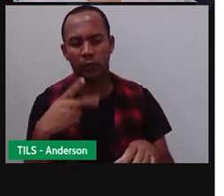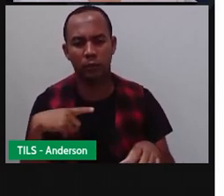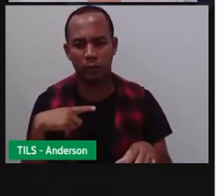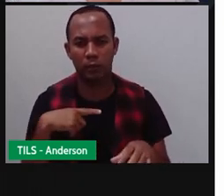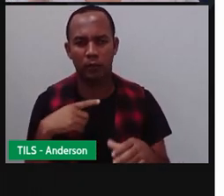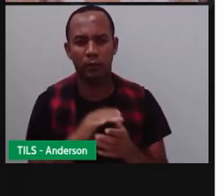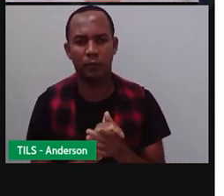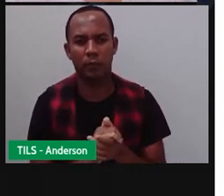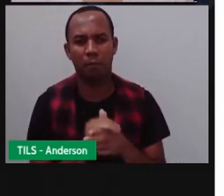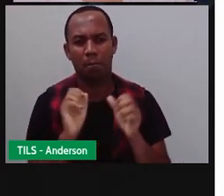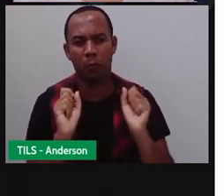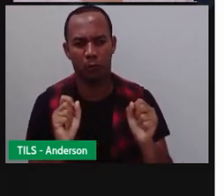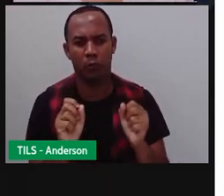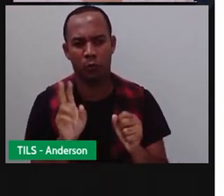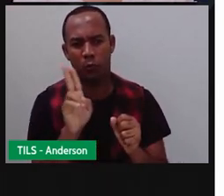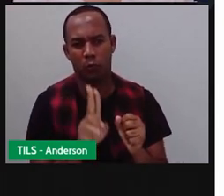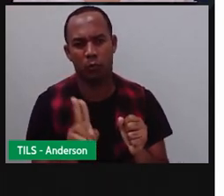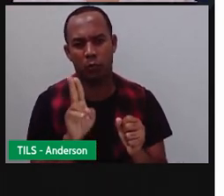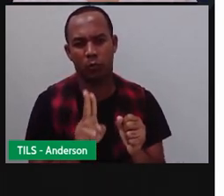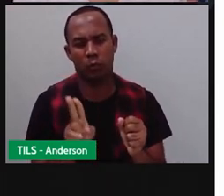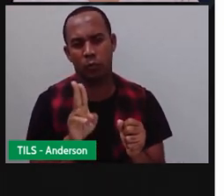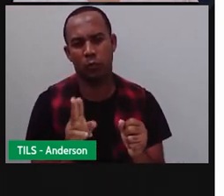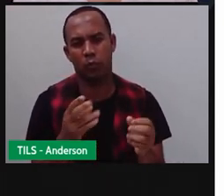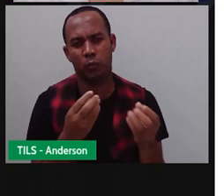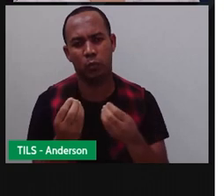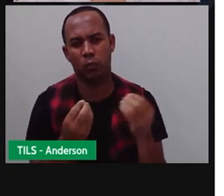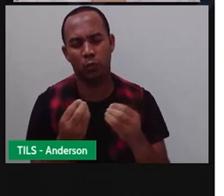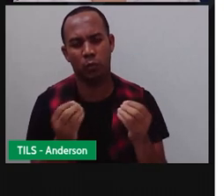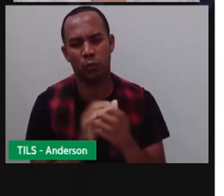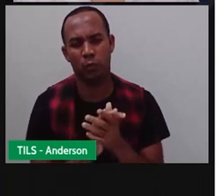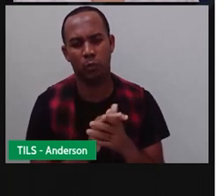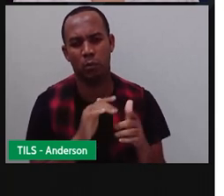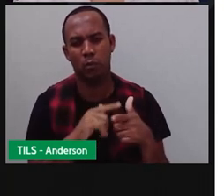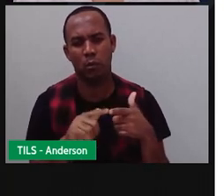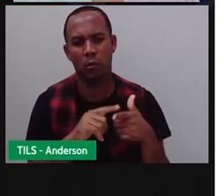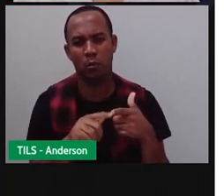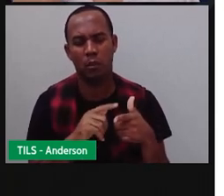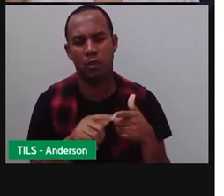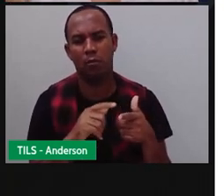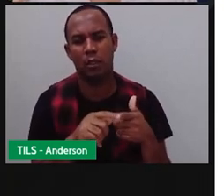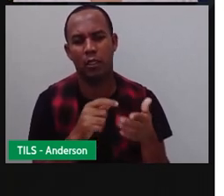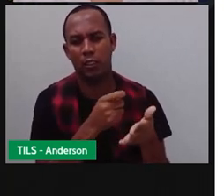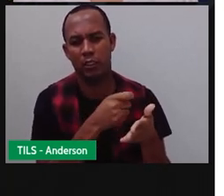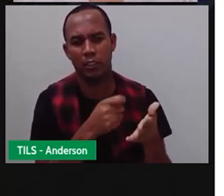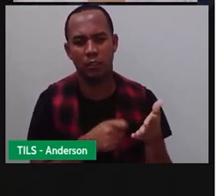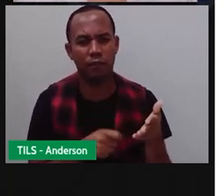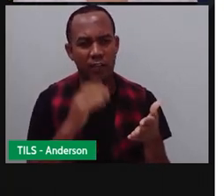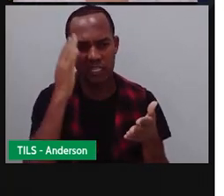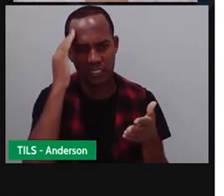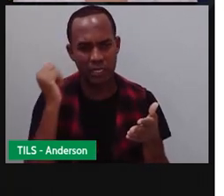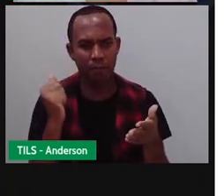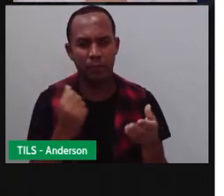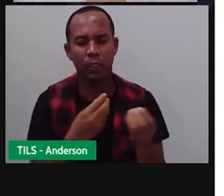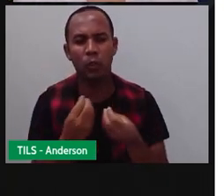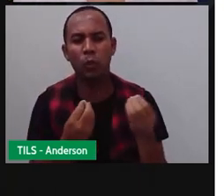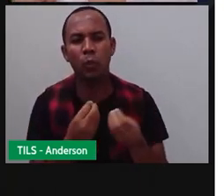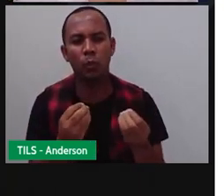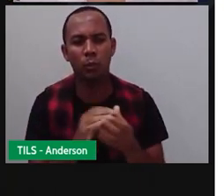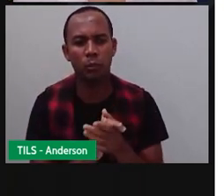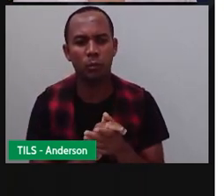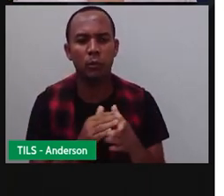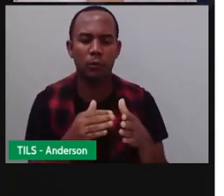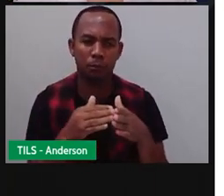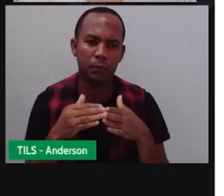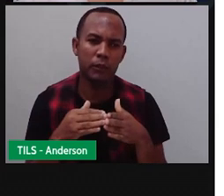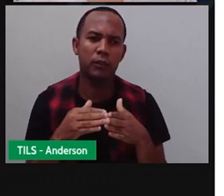O eu posso utilizar aí para realizar uma situação, problema, escrever e quem sabe enviar aí para o meu coleguinha, né? E